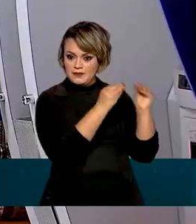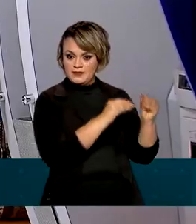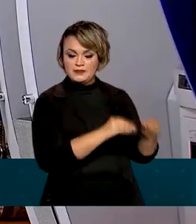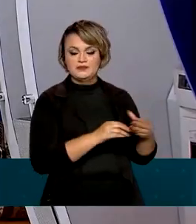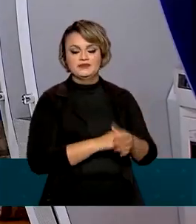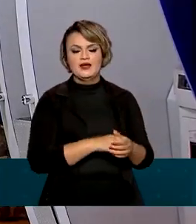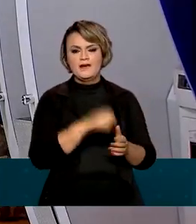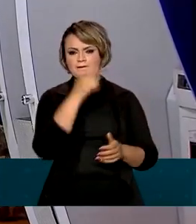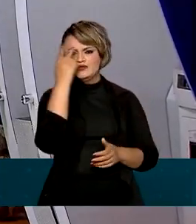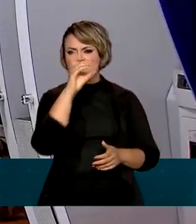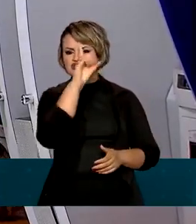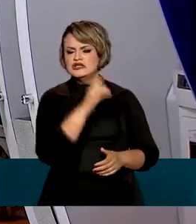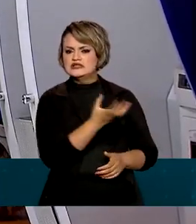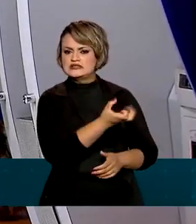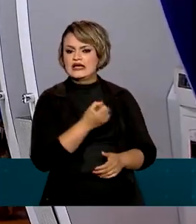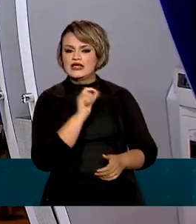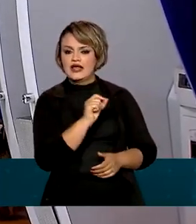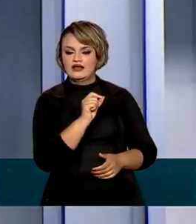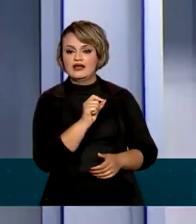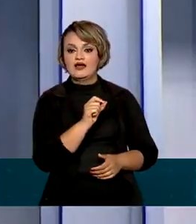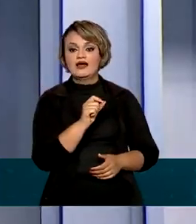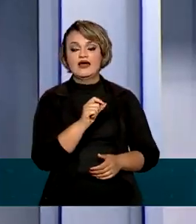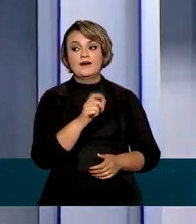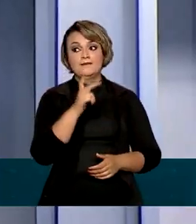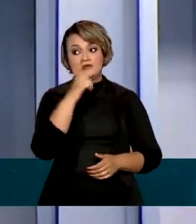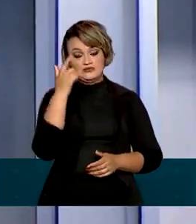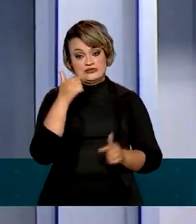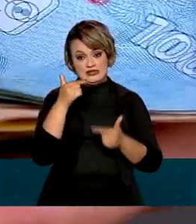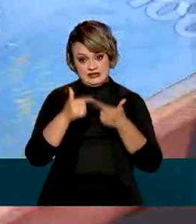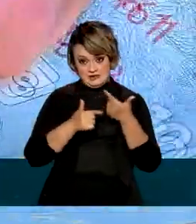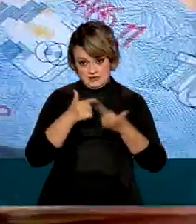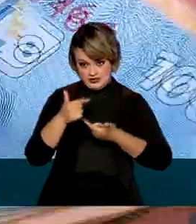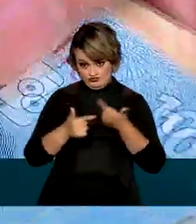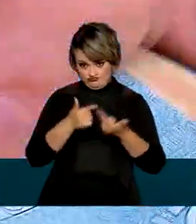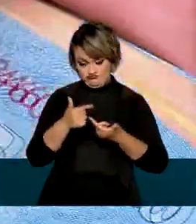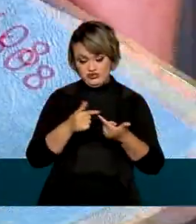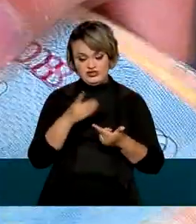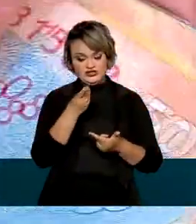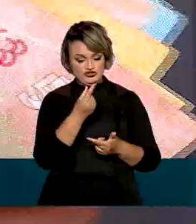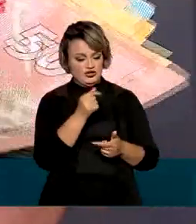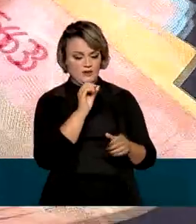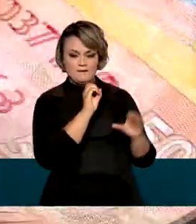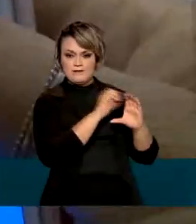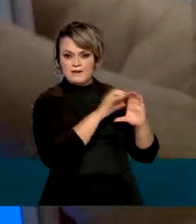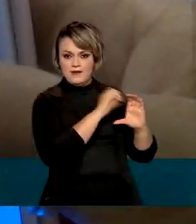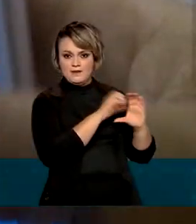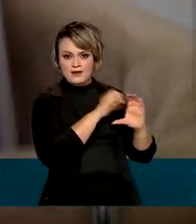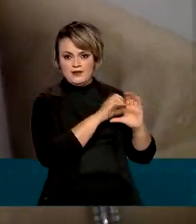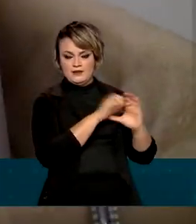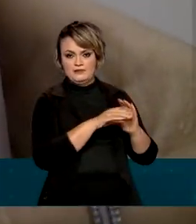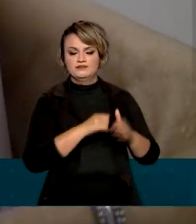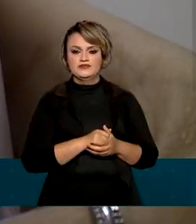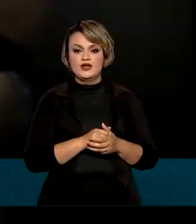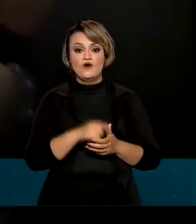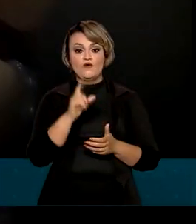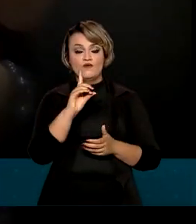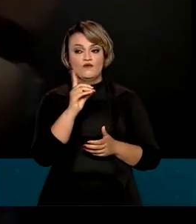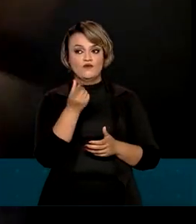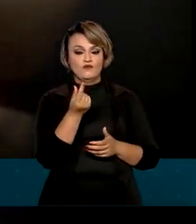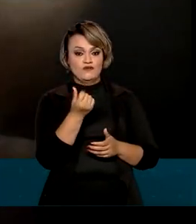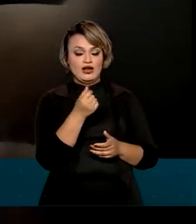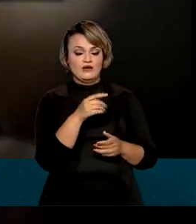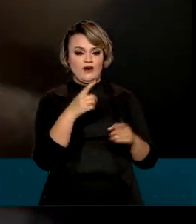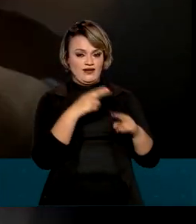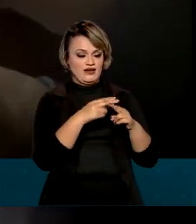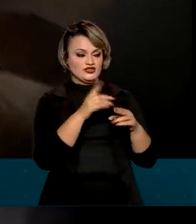né? Tem direito ao saldo aqueles trabalhadores que têm saldo disponível em conta do fundo. O valor será depositado pela